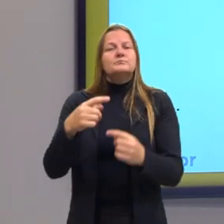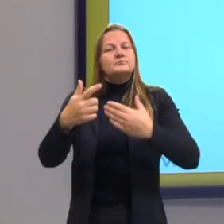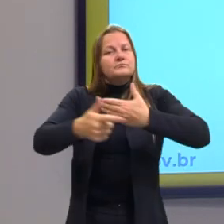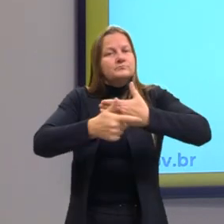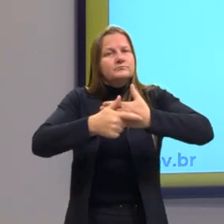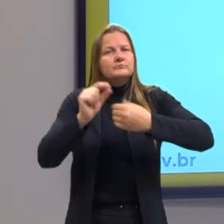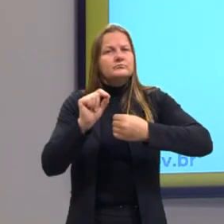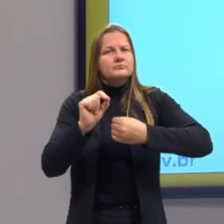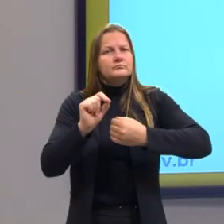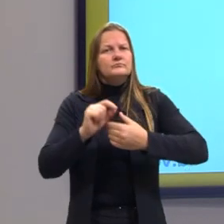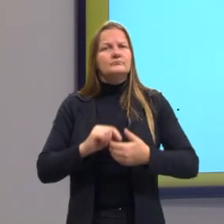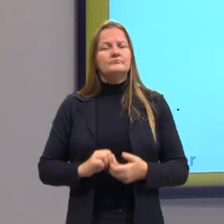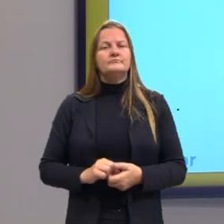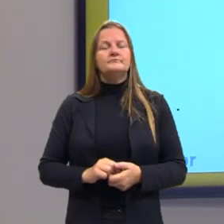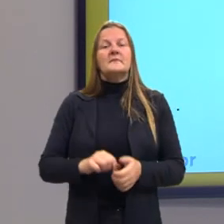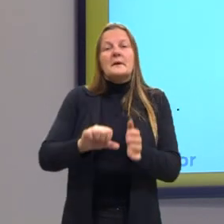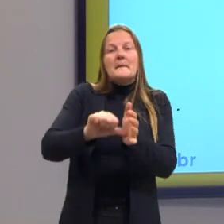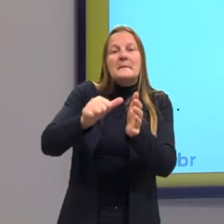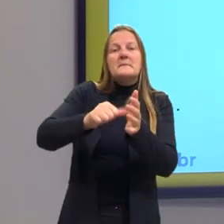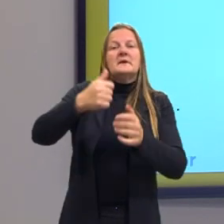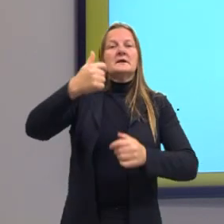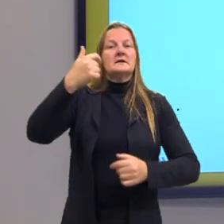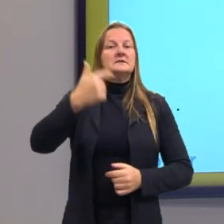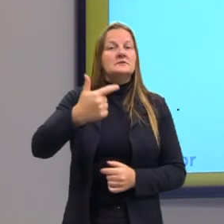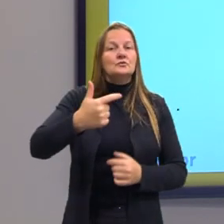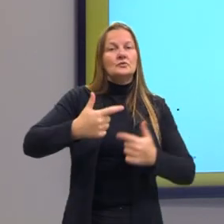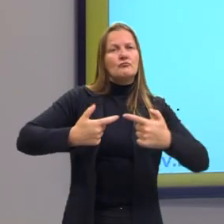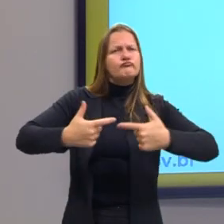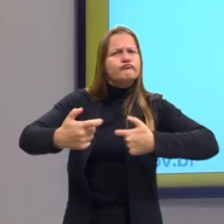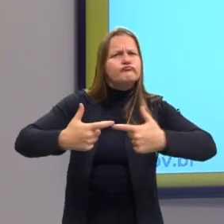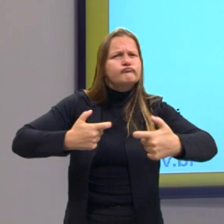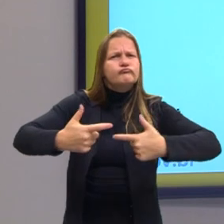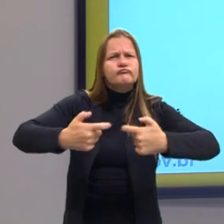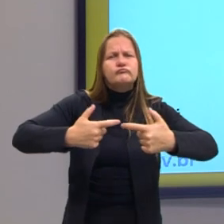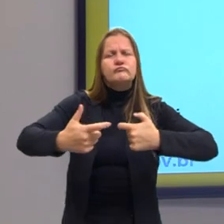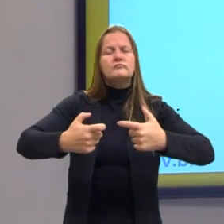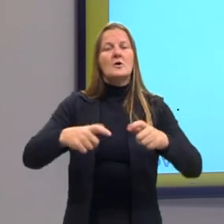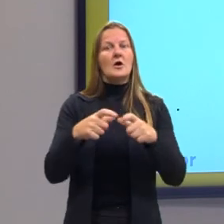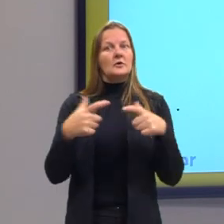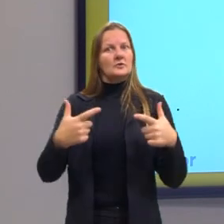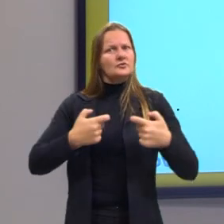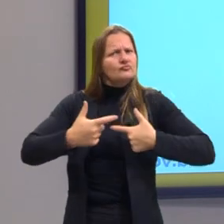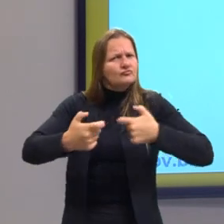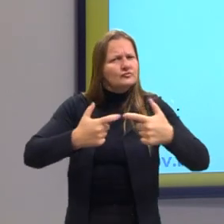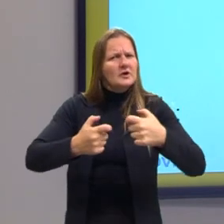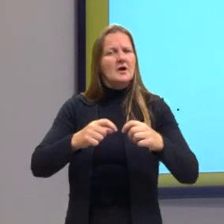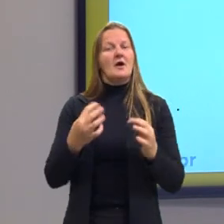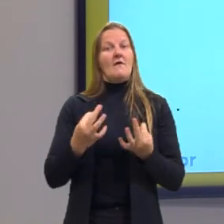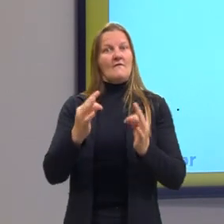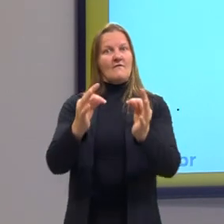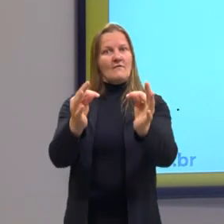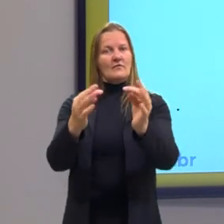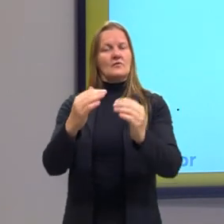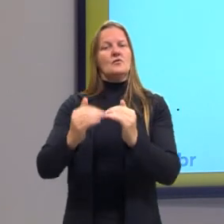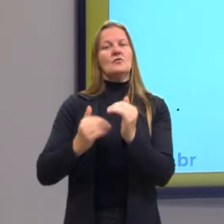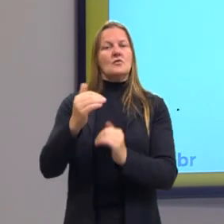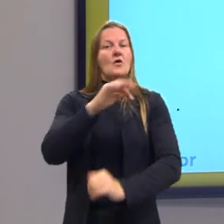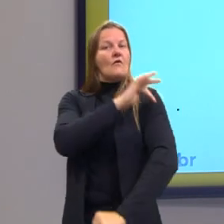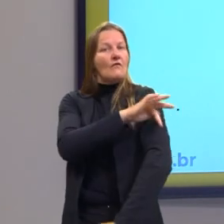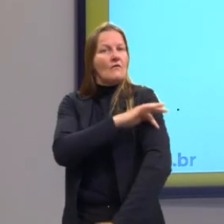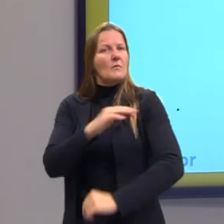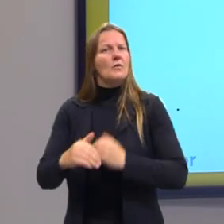da Primeira e Segunda Guerra Mundial, porque as grandes guerras vão trazer um avanço tecnológico, farmacêutico,